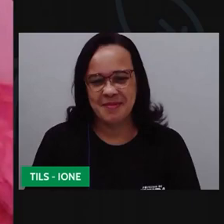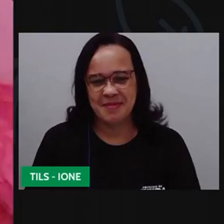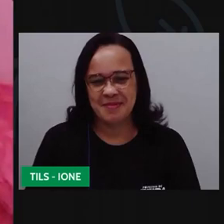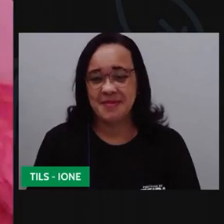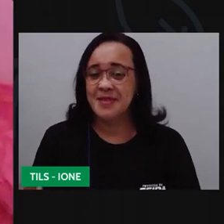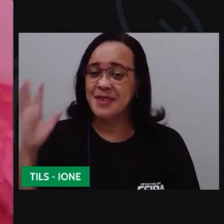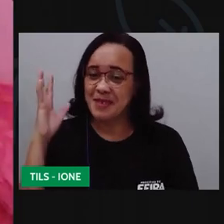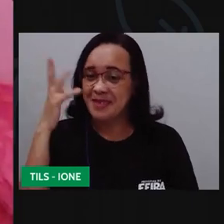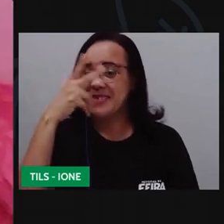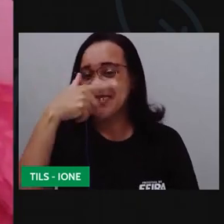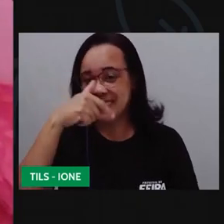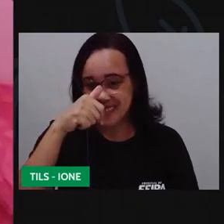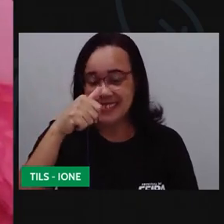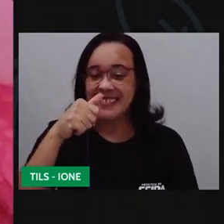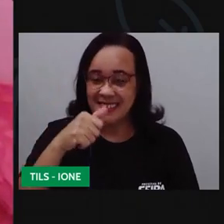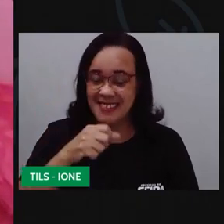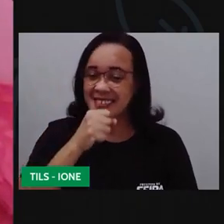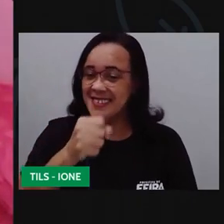viu só?